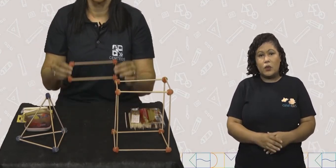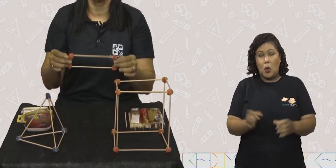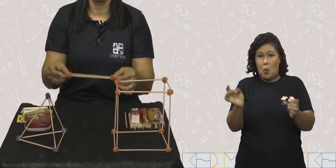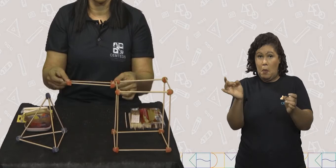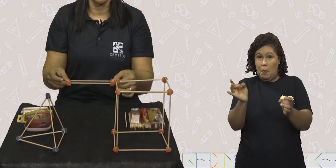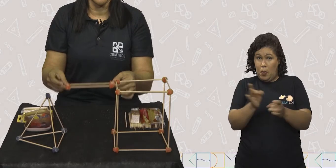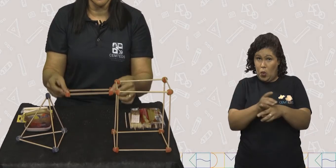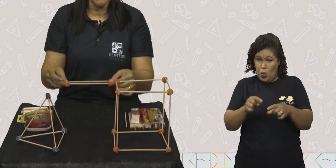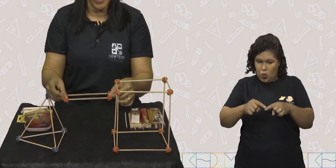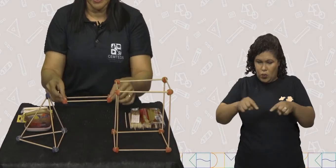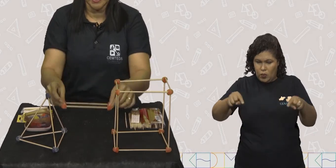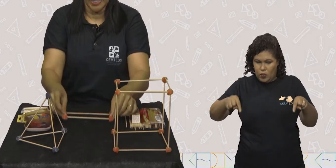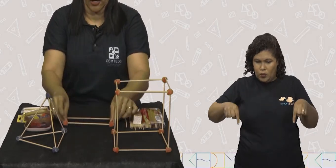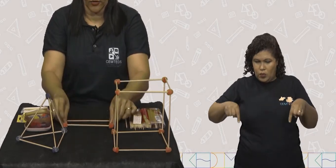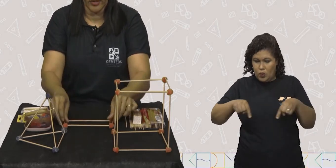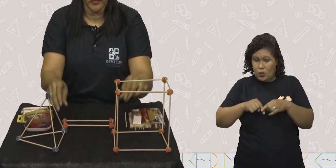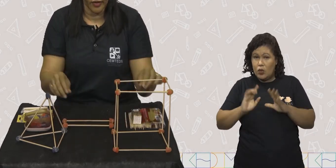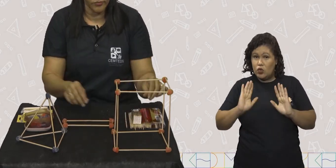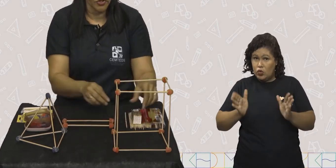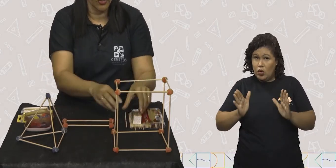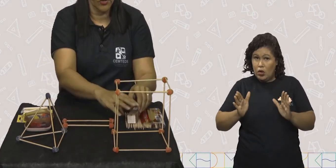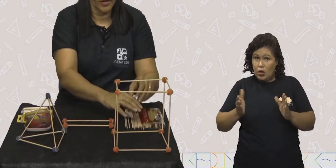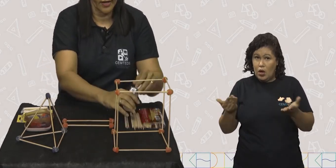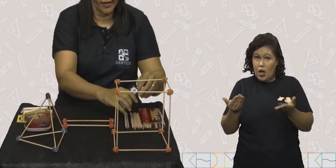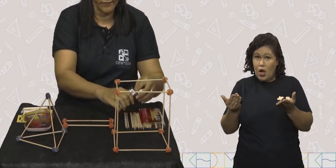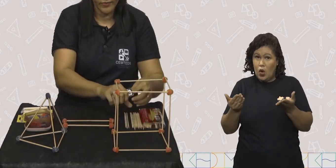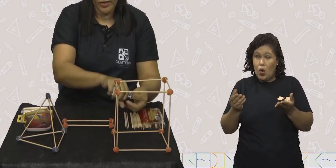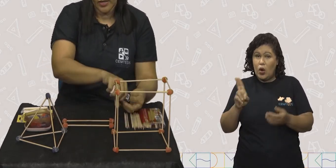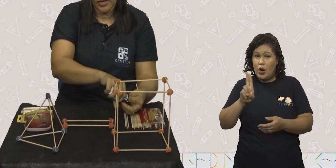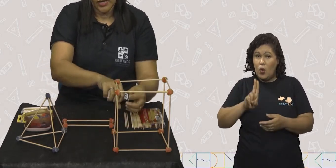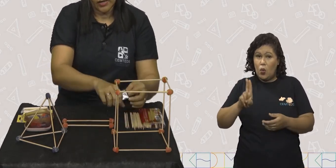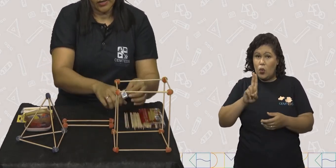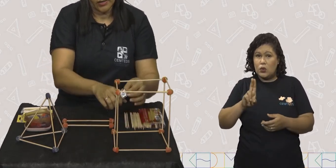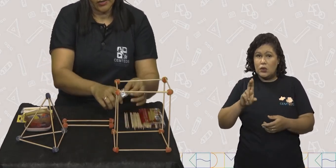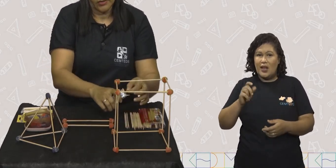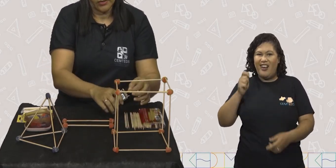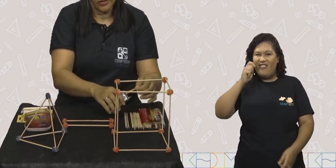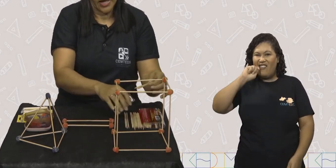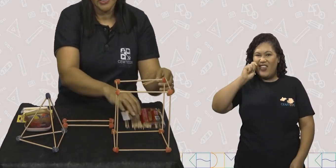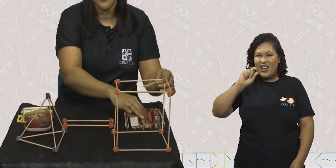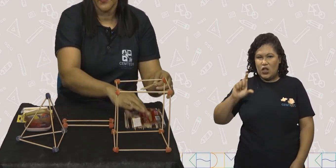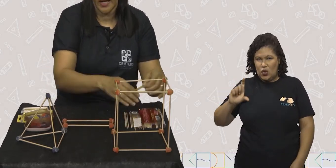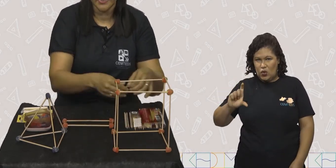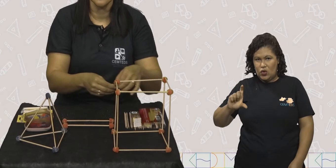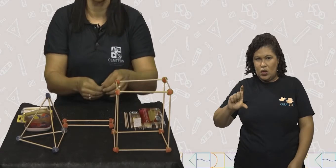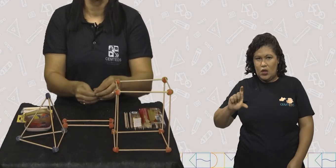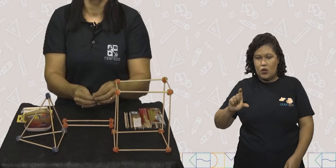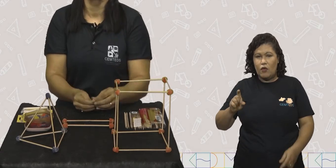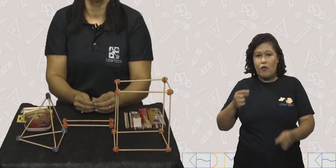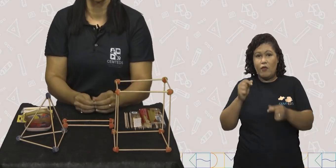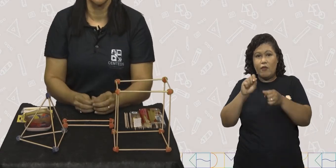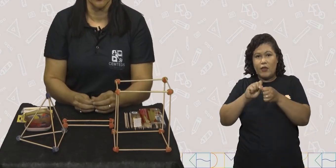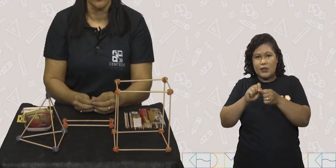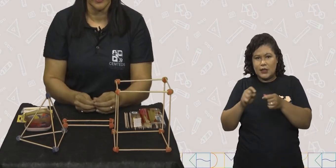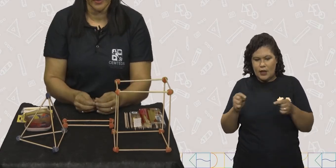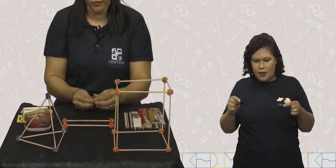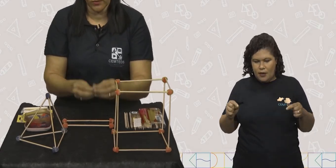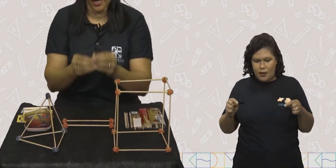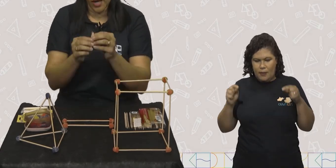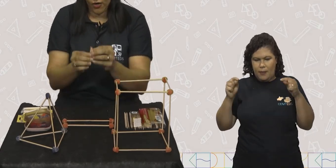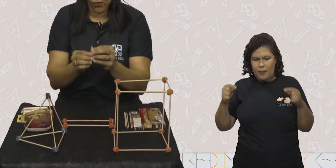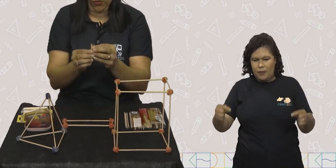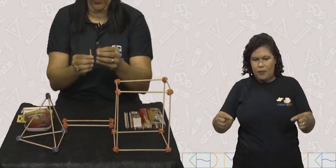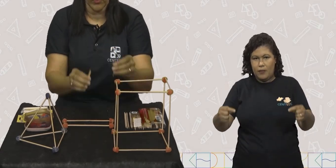Fizemos a primeira base. Agora vamos colocar as faces do nosso bloco